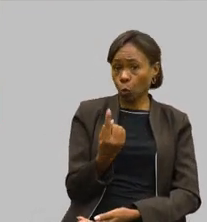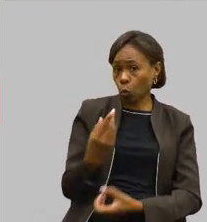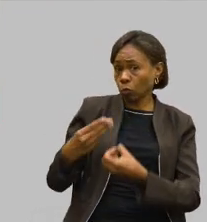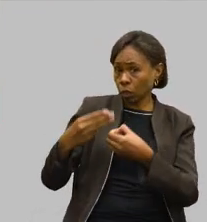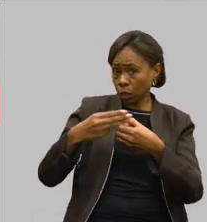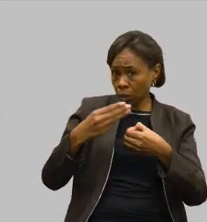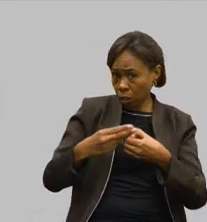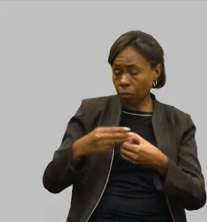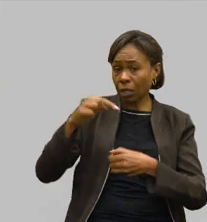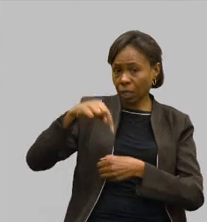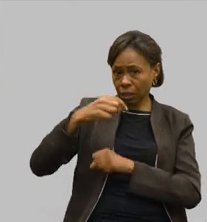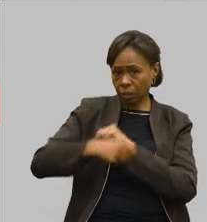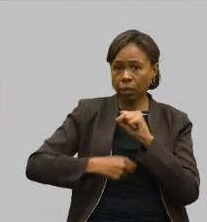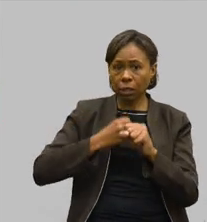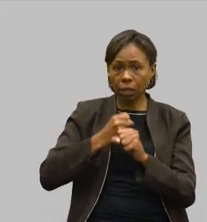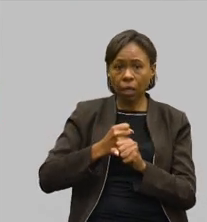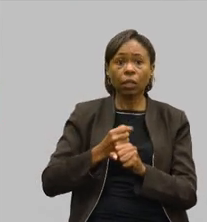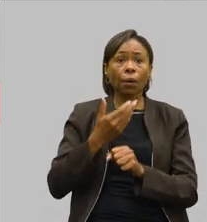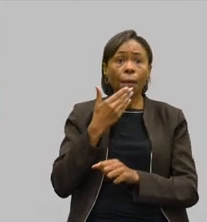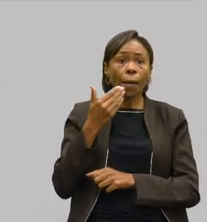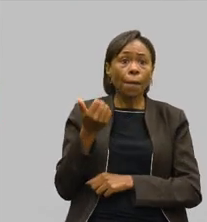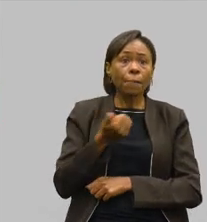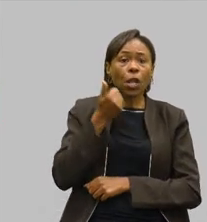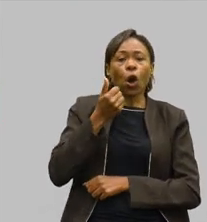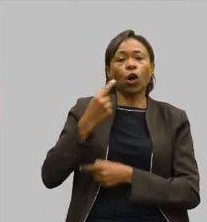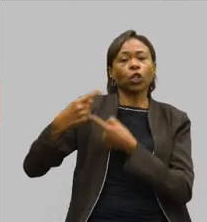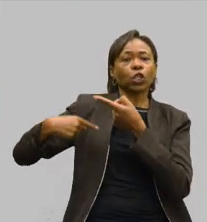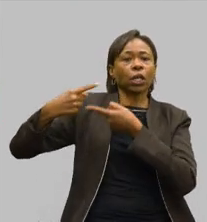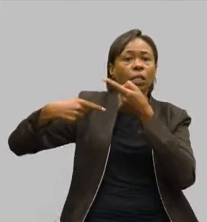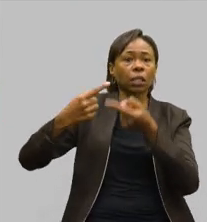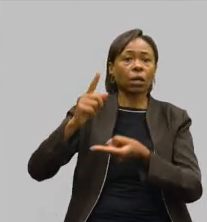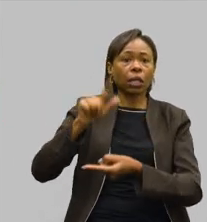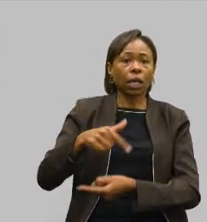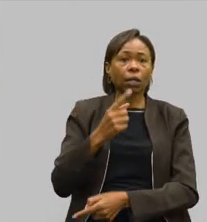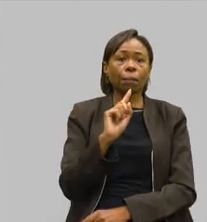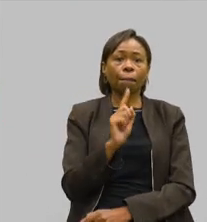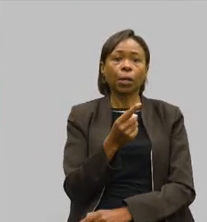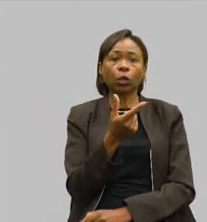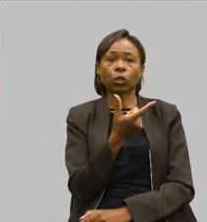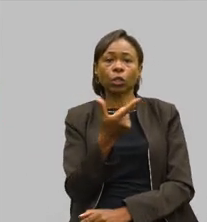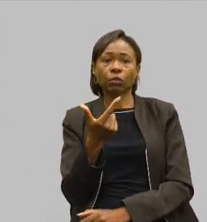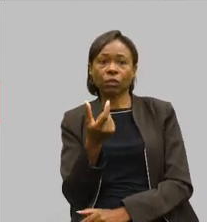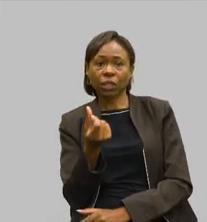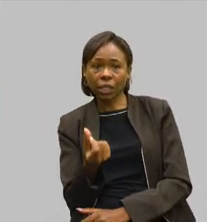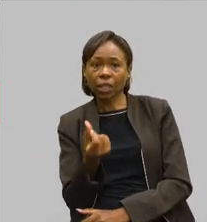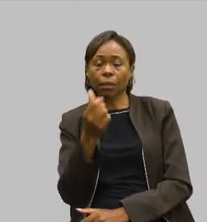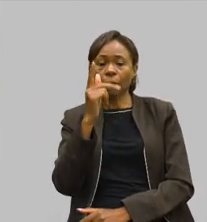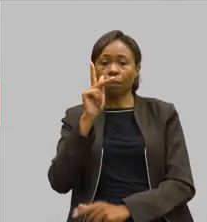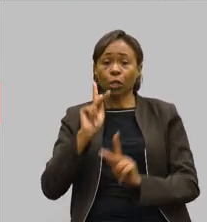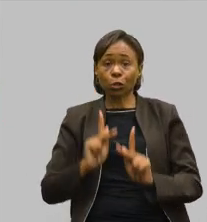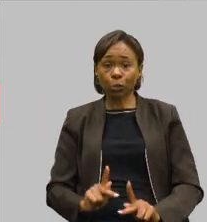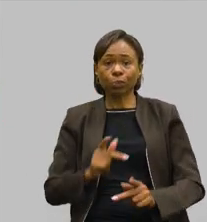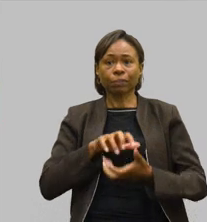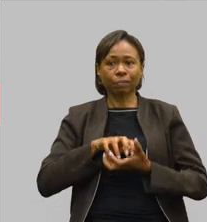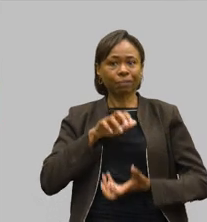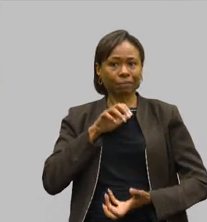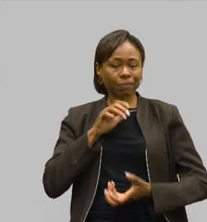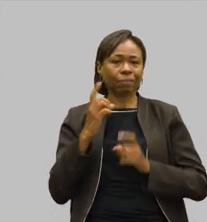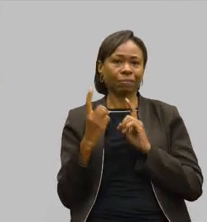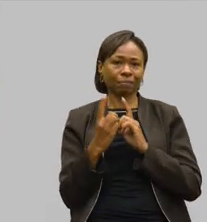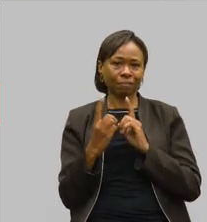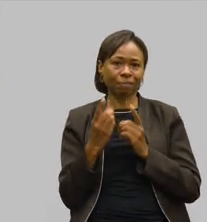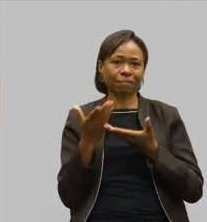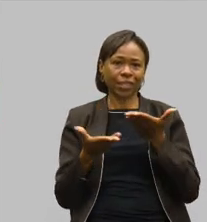2024. E o Melhor Geração, onde 1.226 pessoas idosas foram atendidas. E eu falei desse